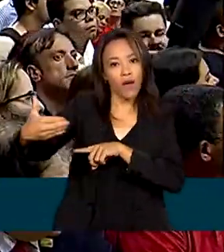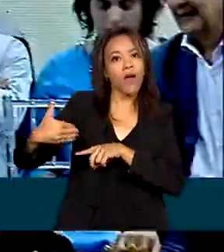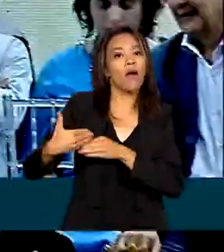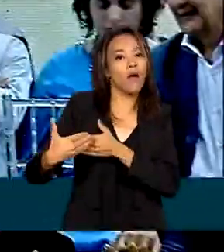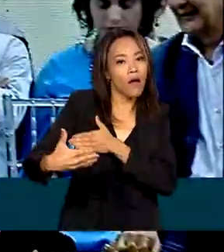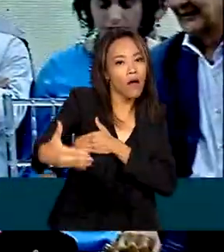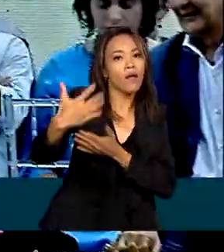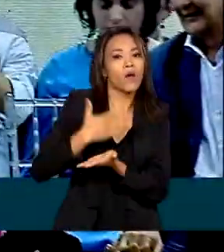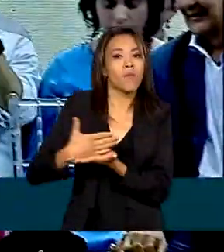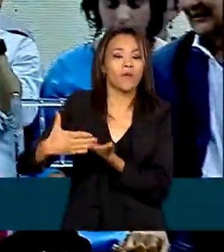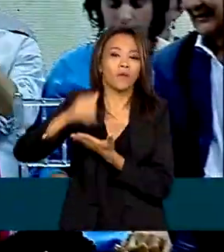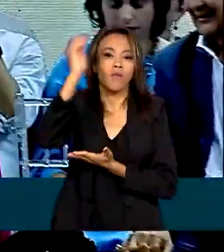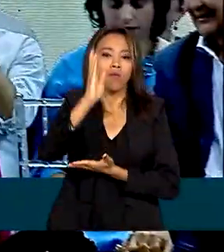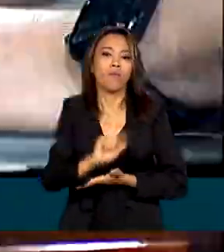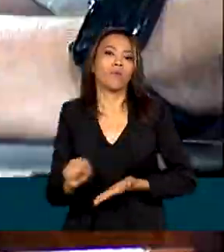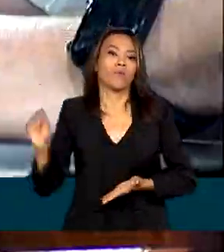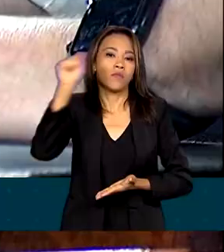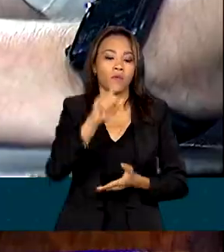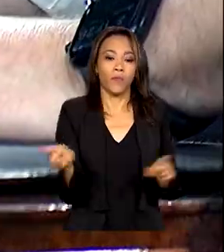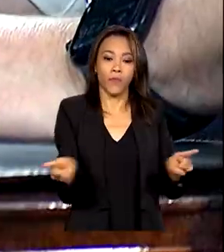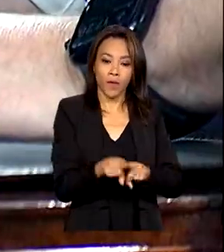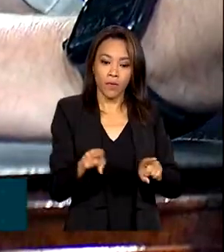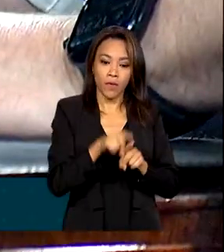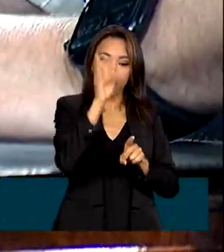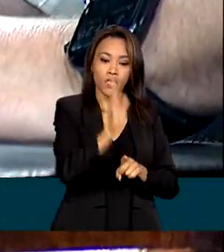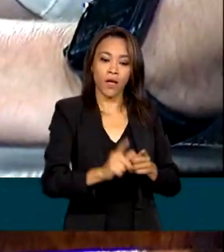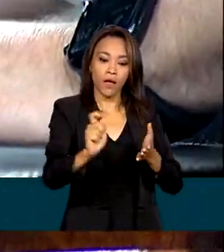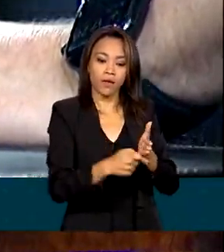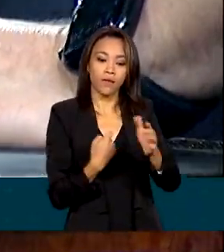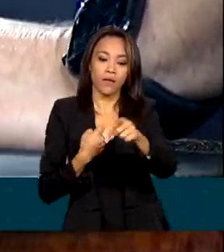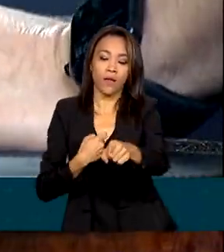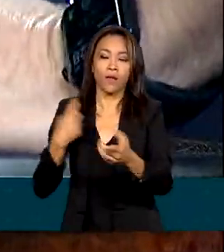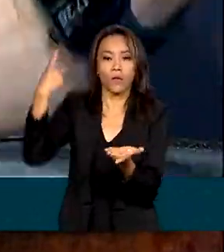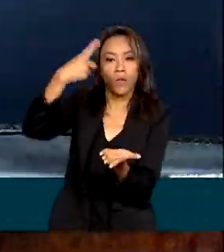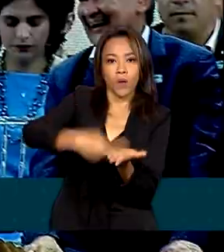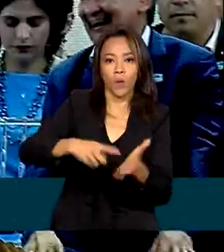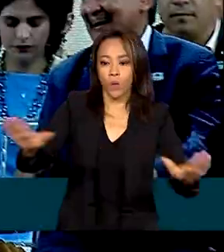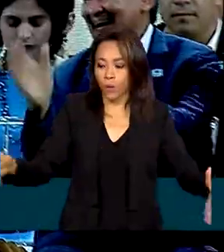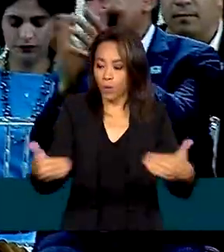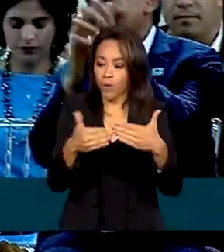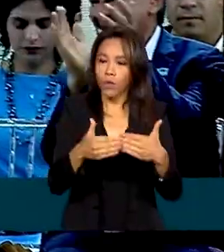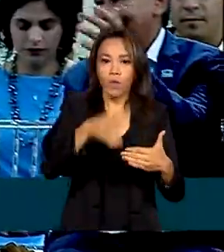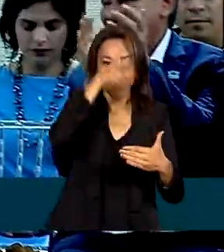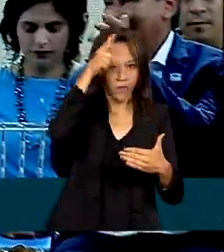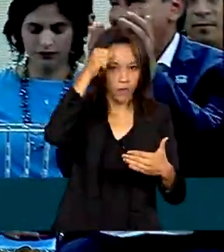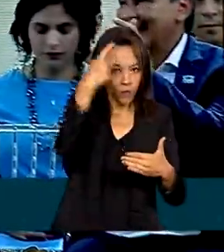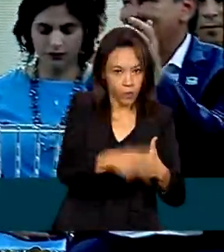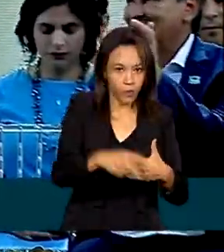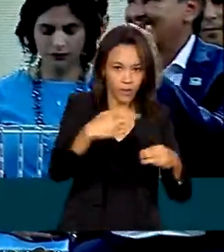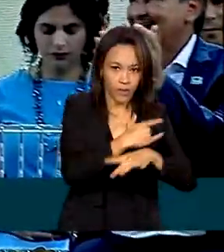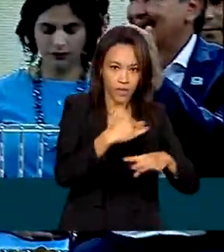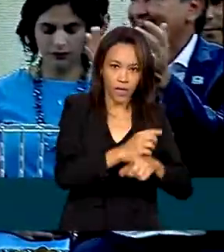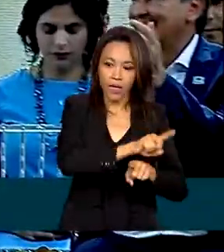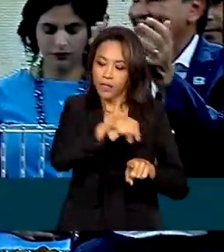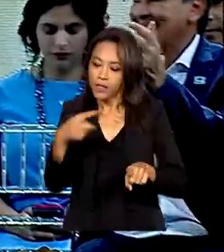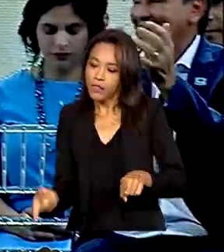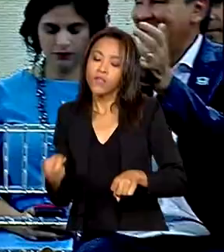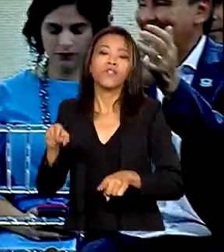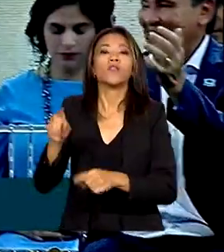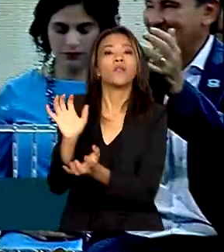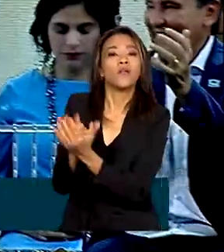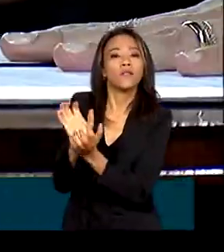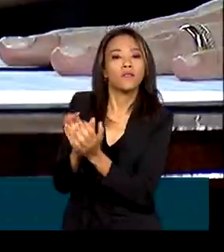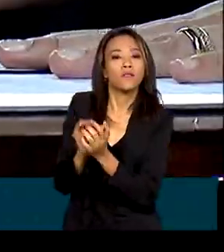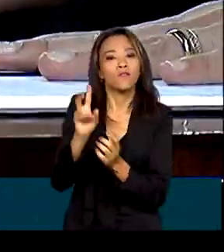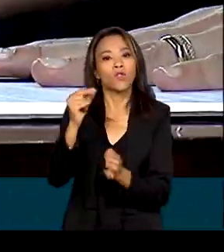Brasil. Também foi assinado um acordo entre o Ministério das Cidades e a Prefeitura de Recife para a retomada de obras de contenção de